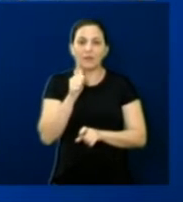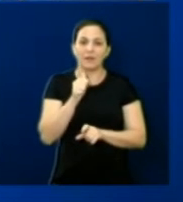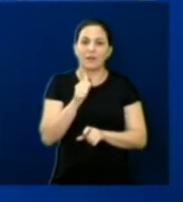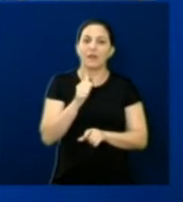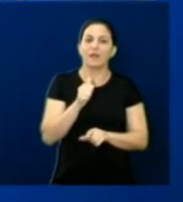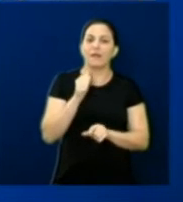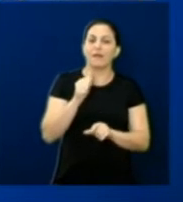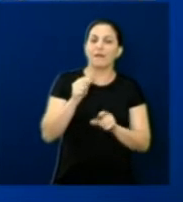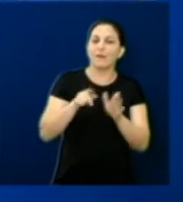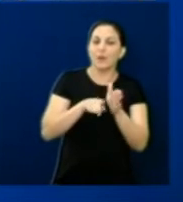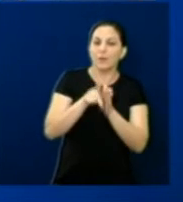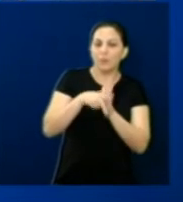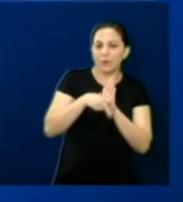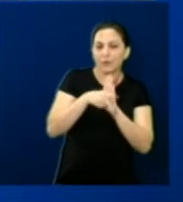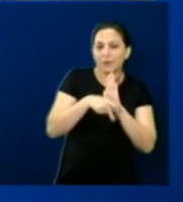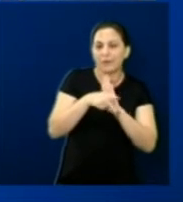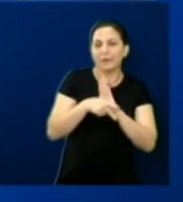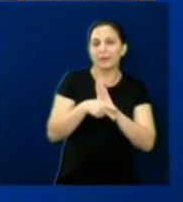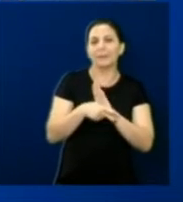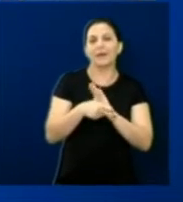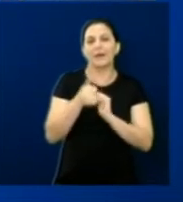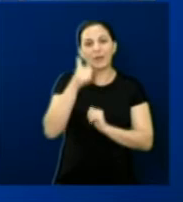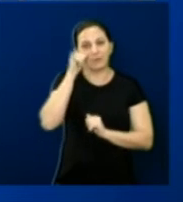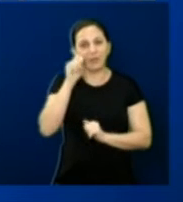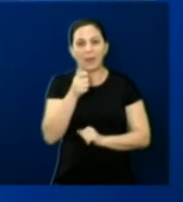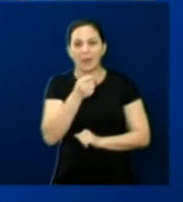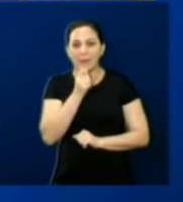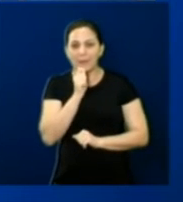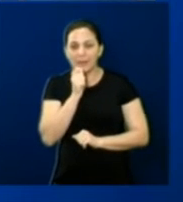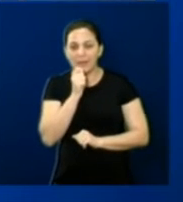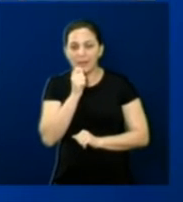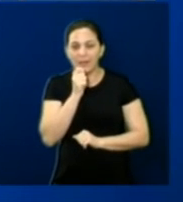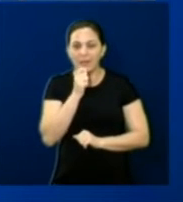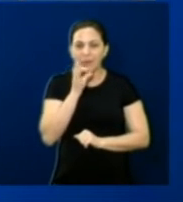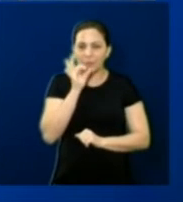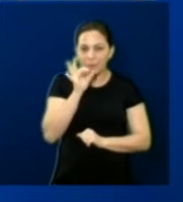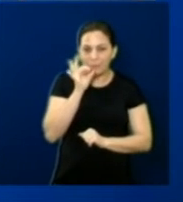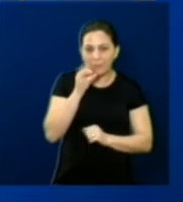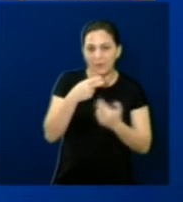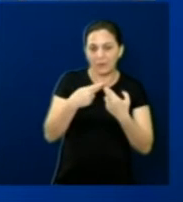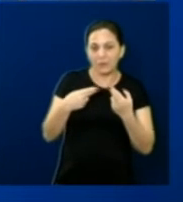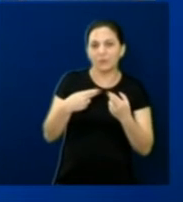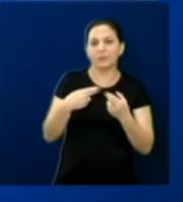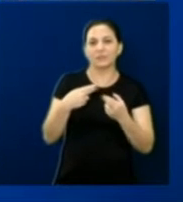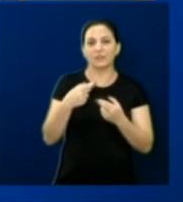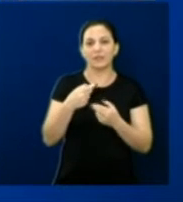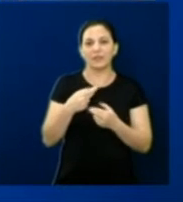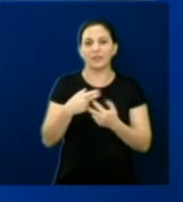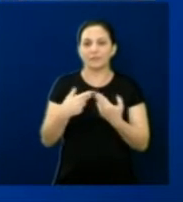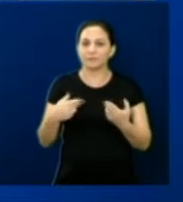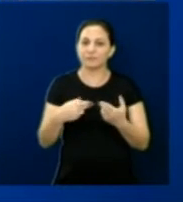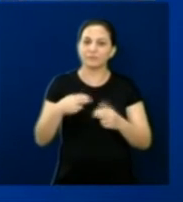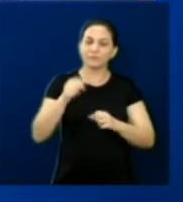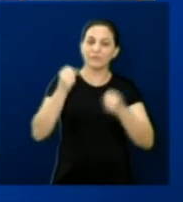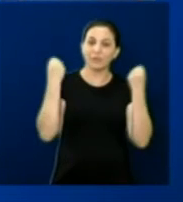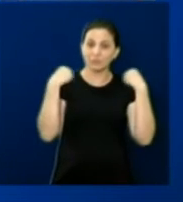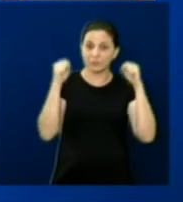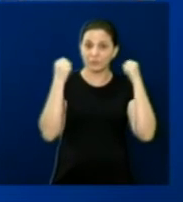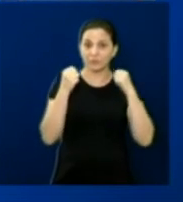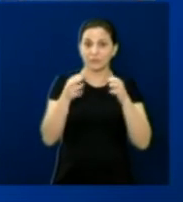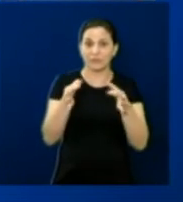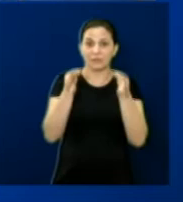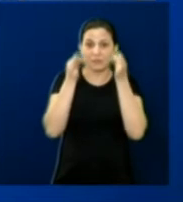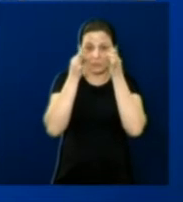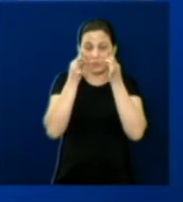-tabagismo, de promoção de saúde, prevenção de doenças, vacinação e atividades físicas. O que mais me chamou a atenção foi o atendimento